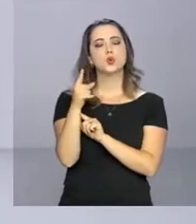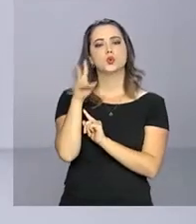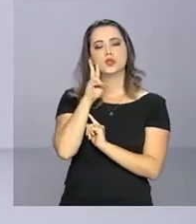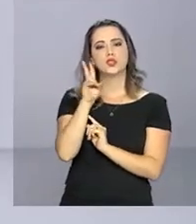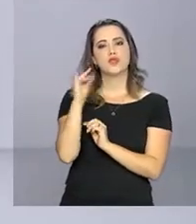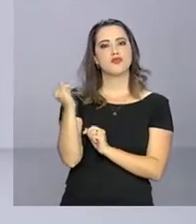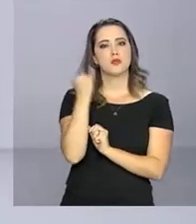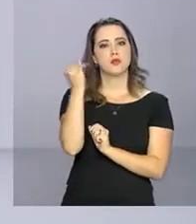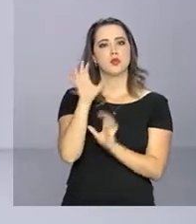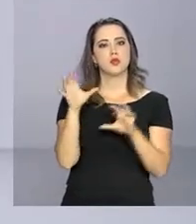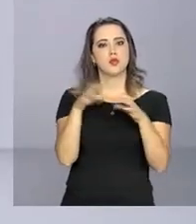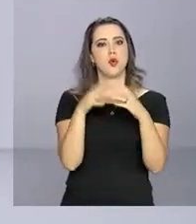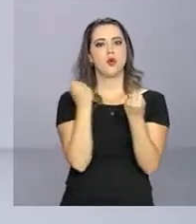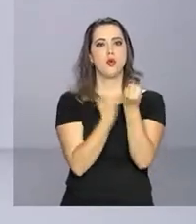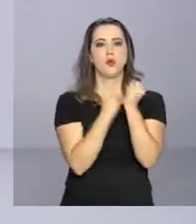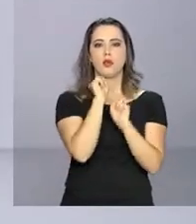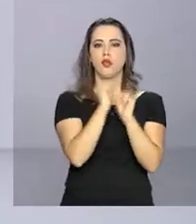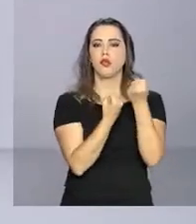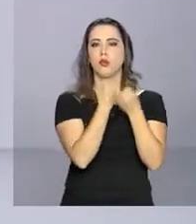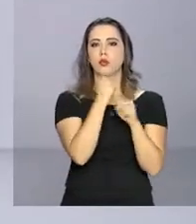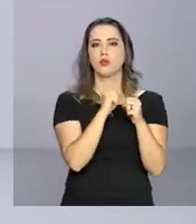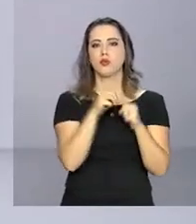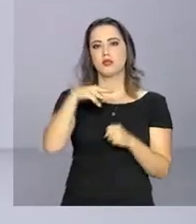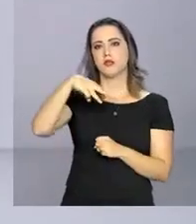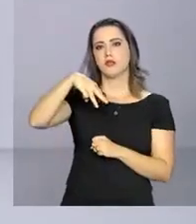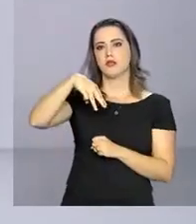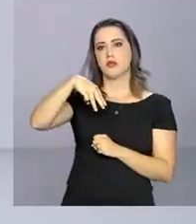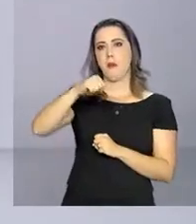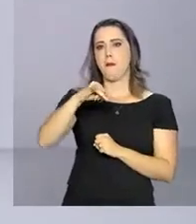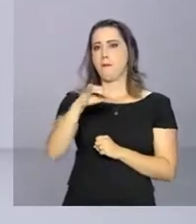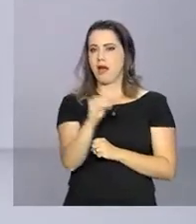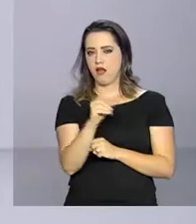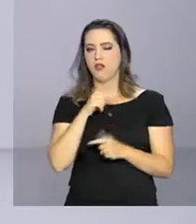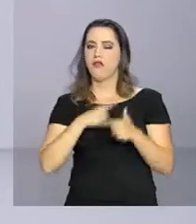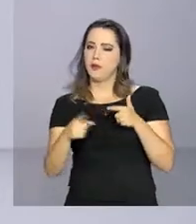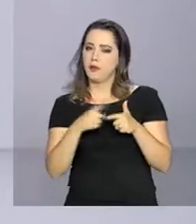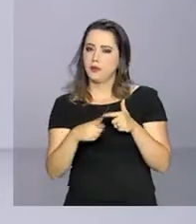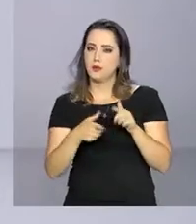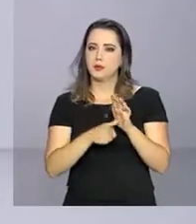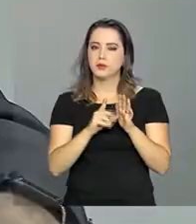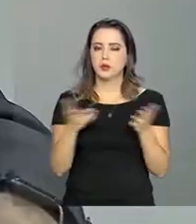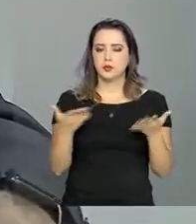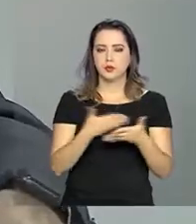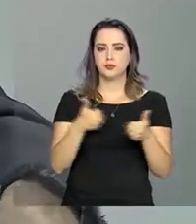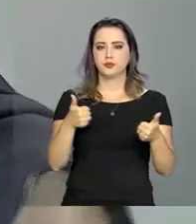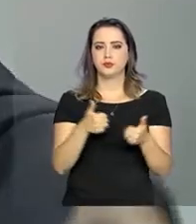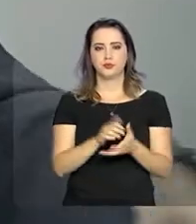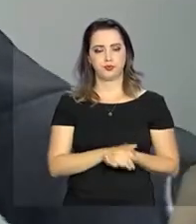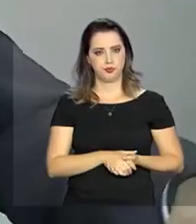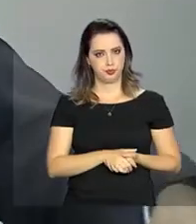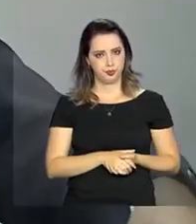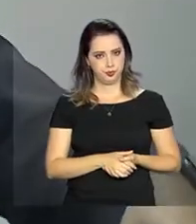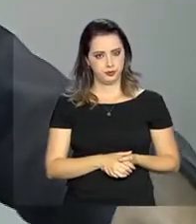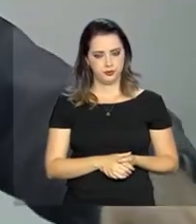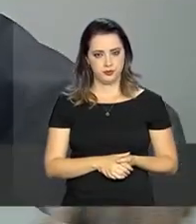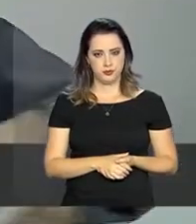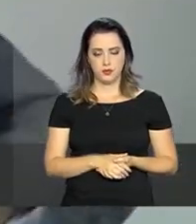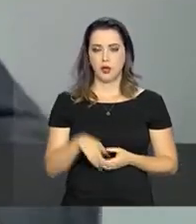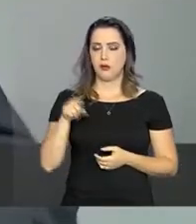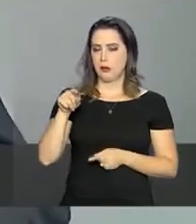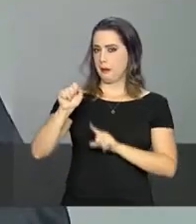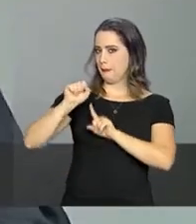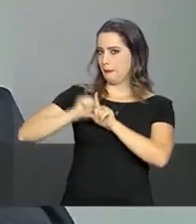recuperação do setor industrial, que em maio sofreu impacto com a greve dos caminhoneiros. Neste mês de